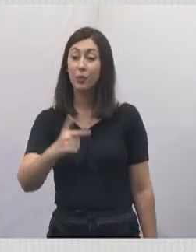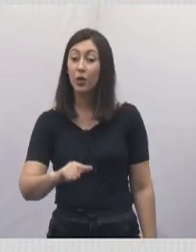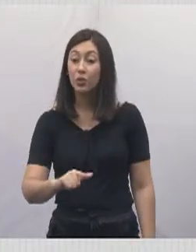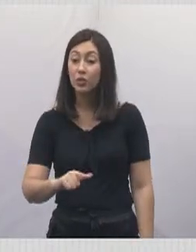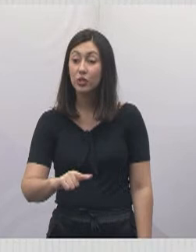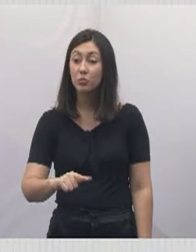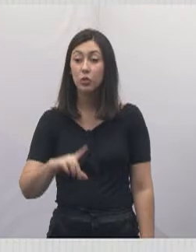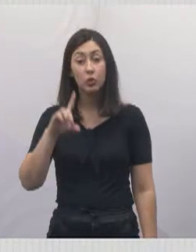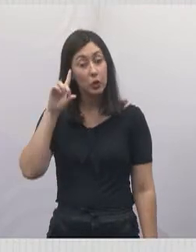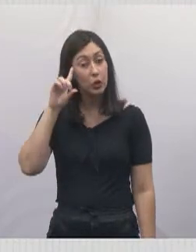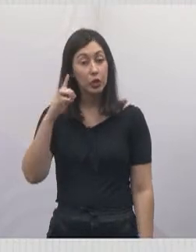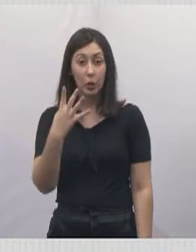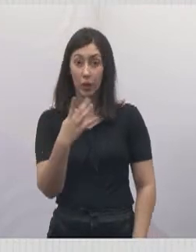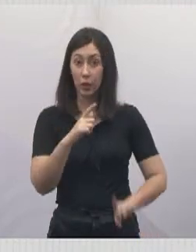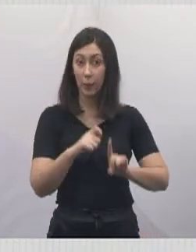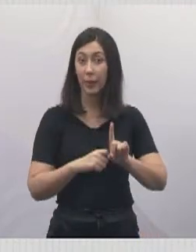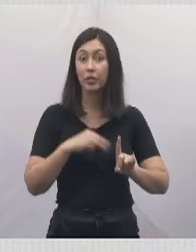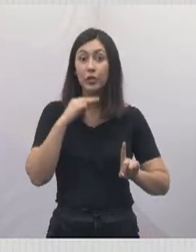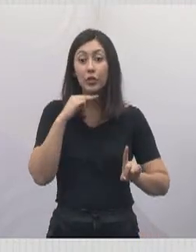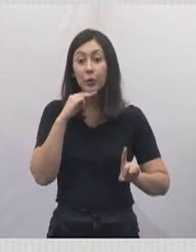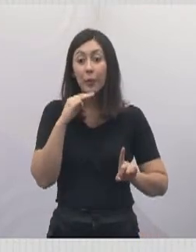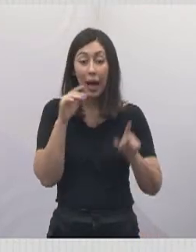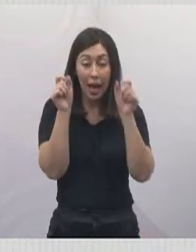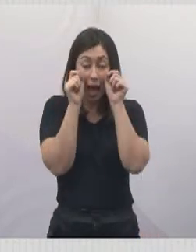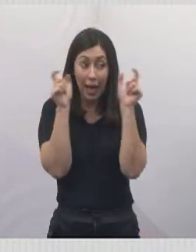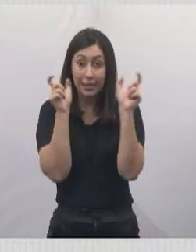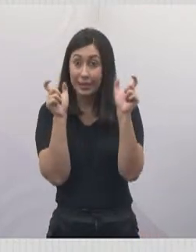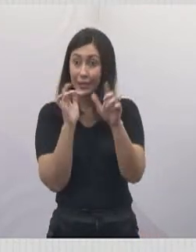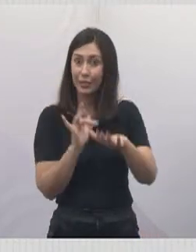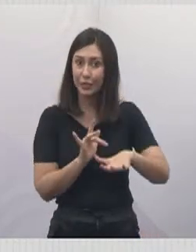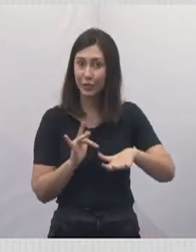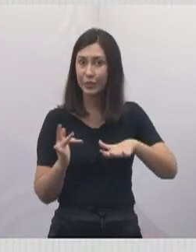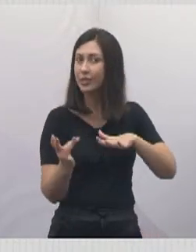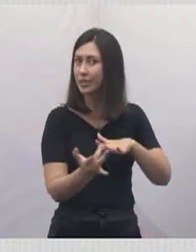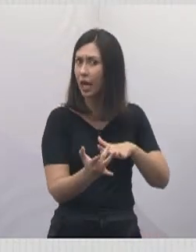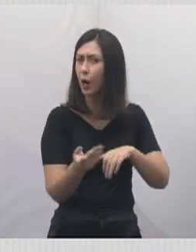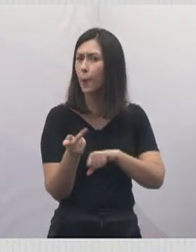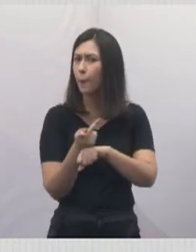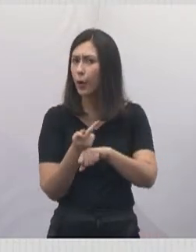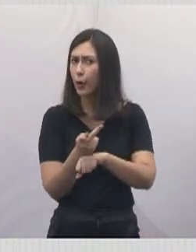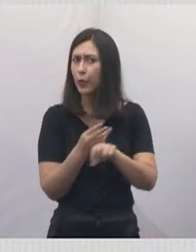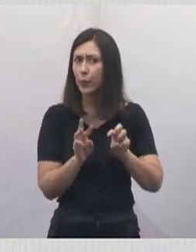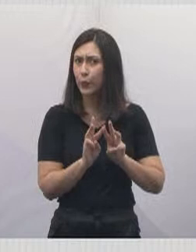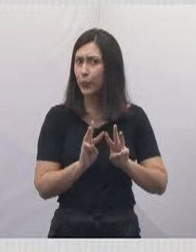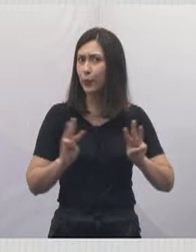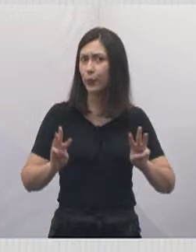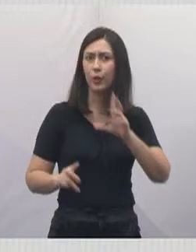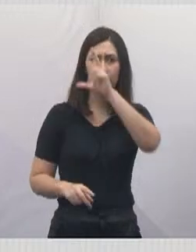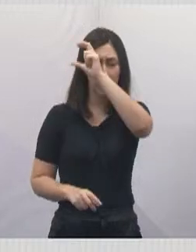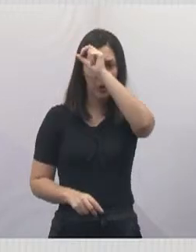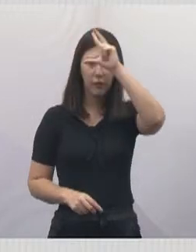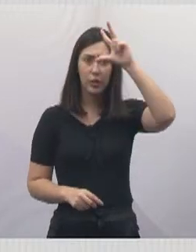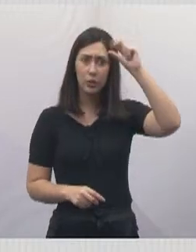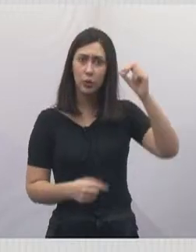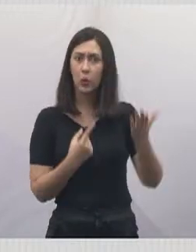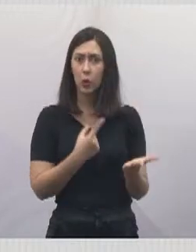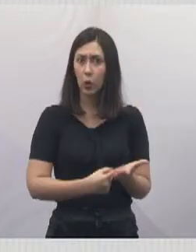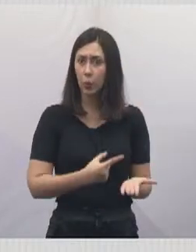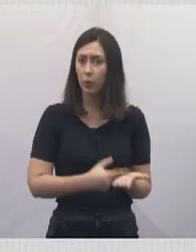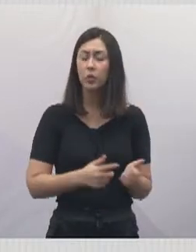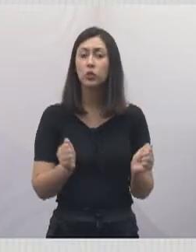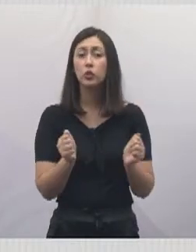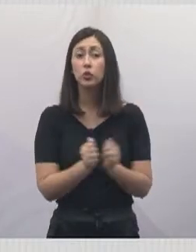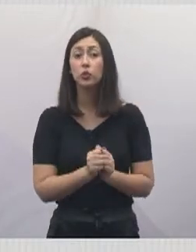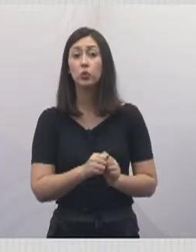Jacarei, dia 4 de março. Fique atento nas nossas redes sociais, busque também no site da Prefeitura, que é uma parceria com o